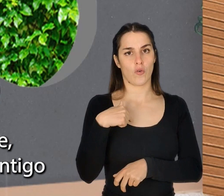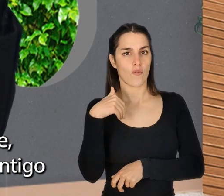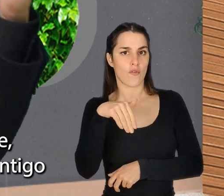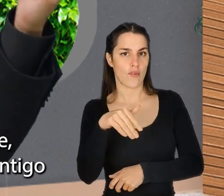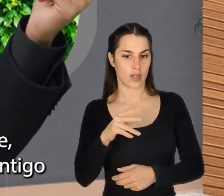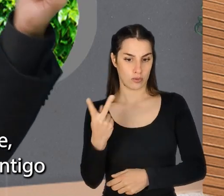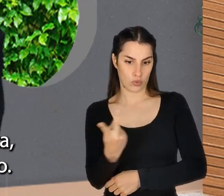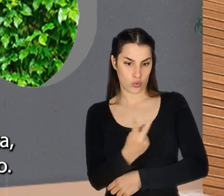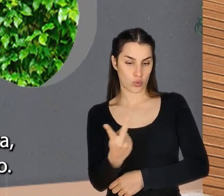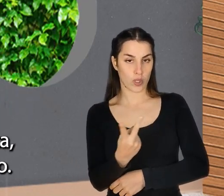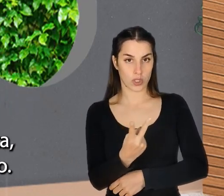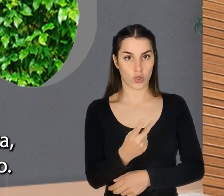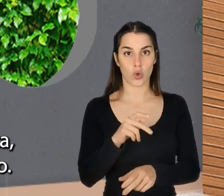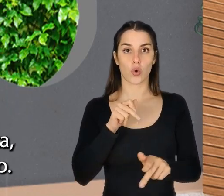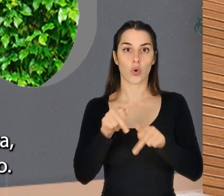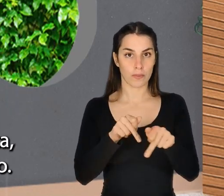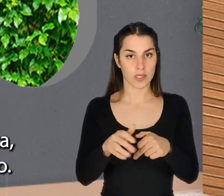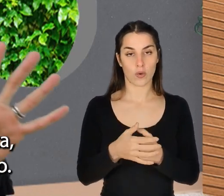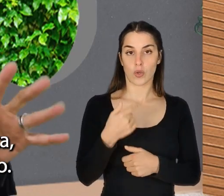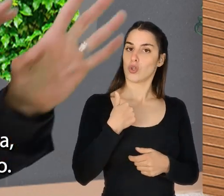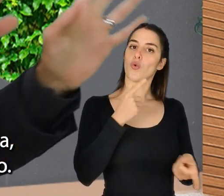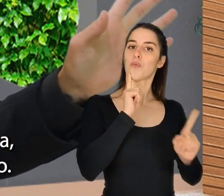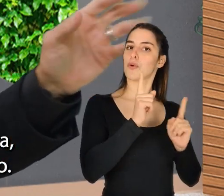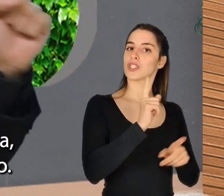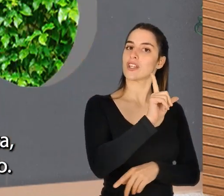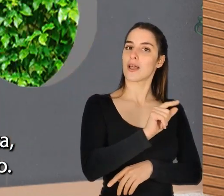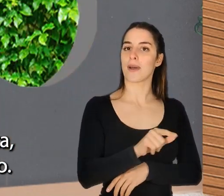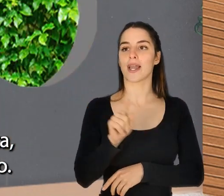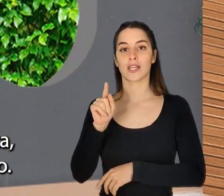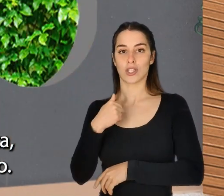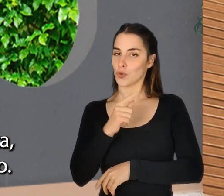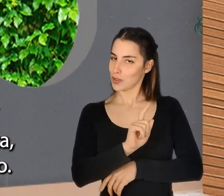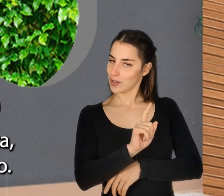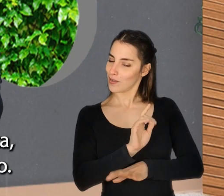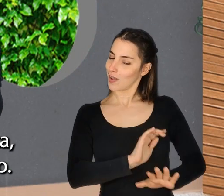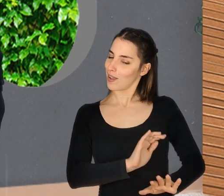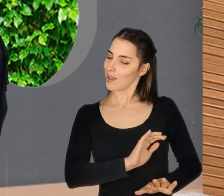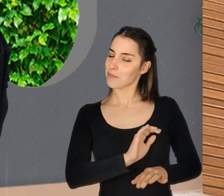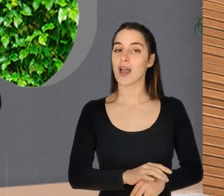eu vou competir contigo, e vamos supor que eu sou humorista, que não sou, portanto, fica tranquilo.